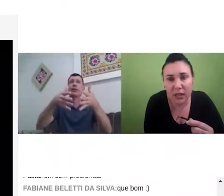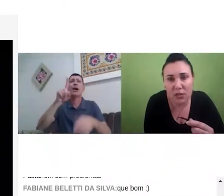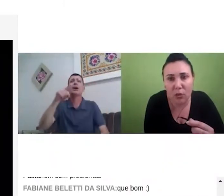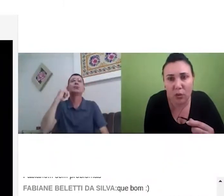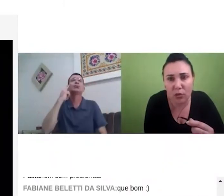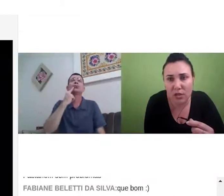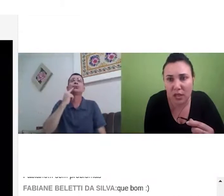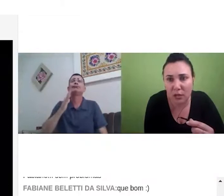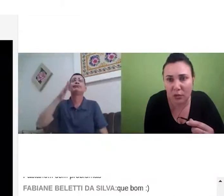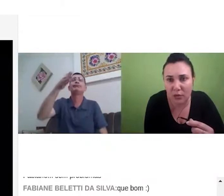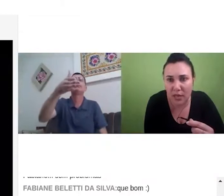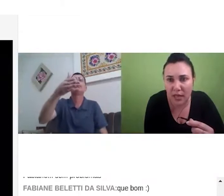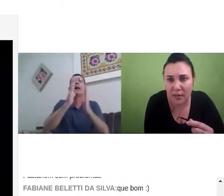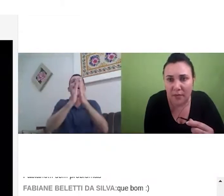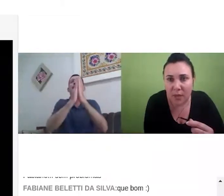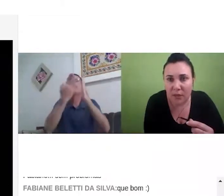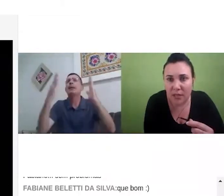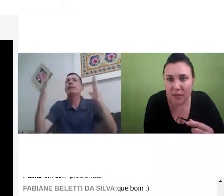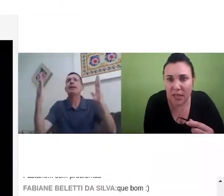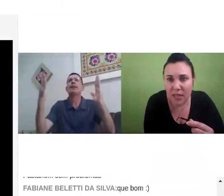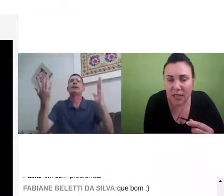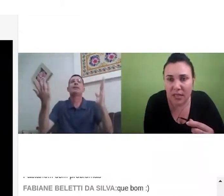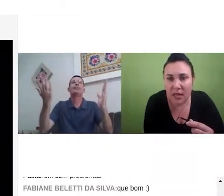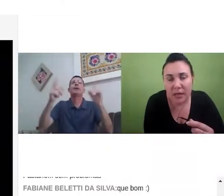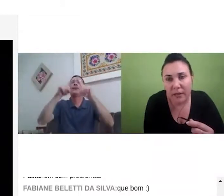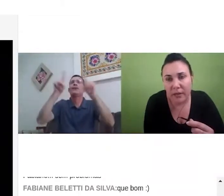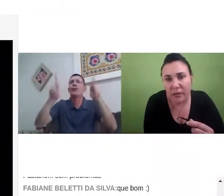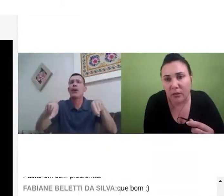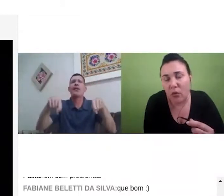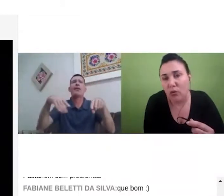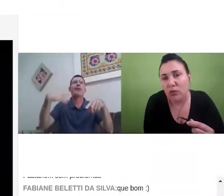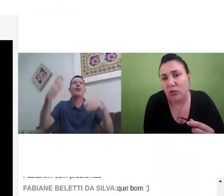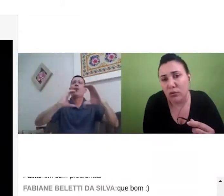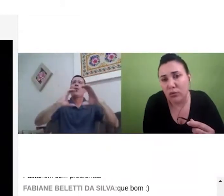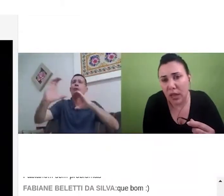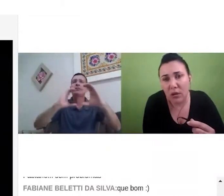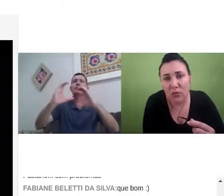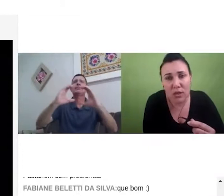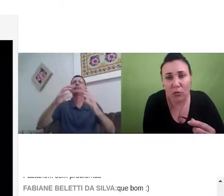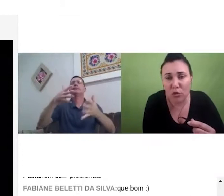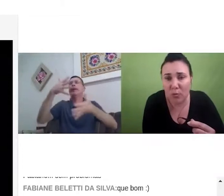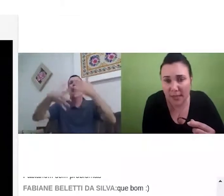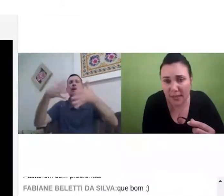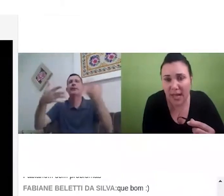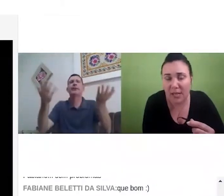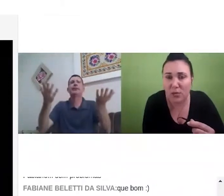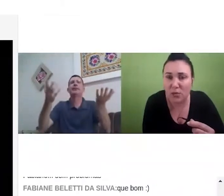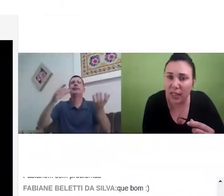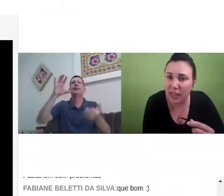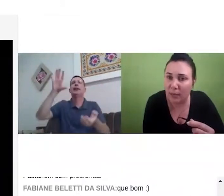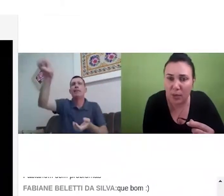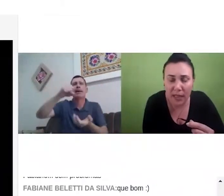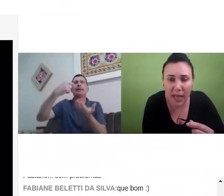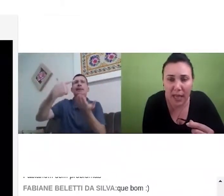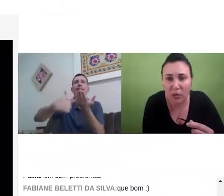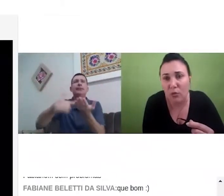Então, os encontros síncronos, né, muitas vezes, ou quando tem alguns encontros presenciais que o